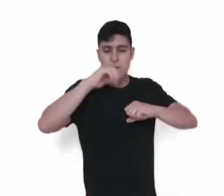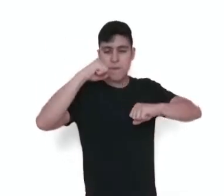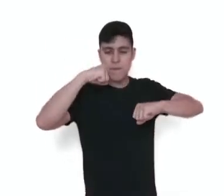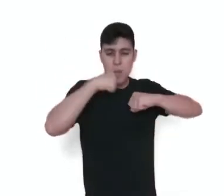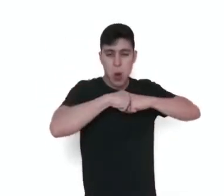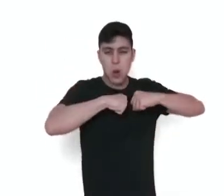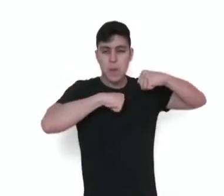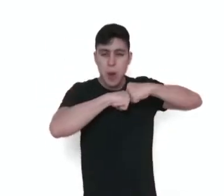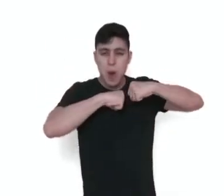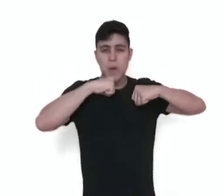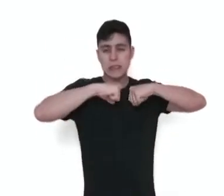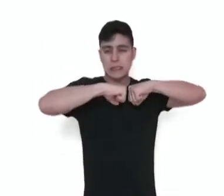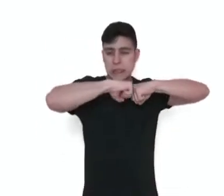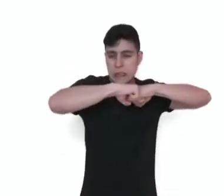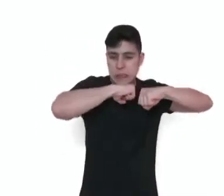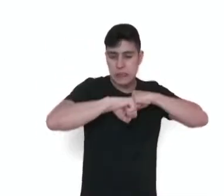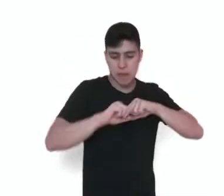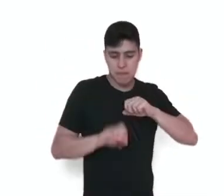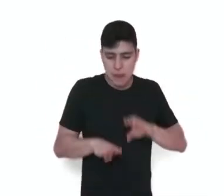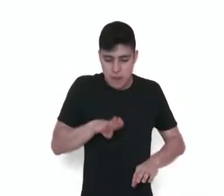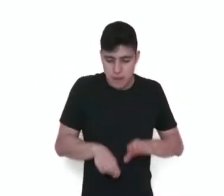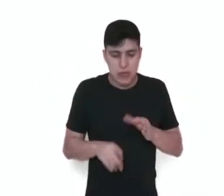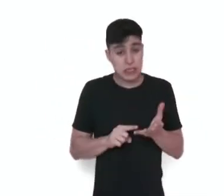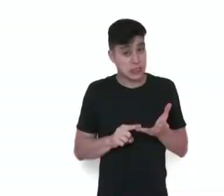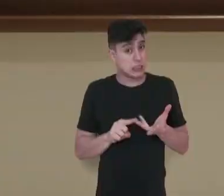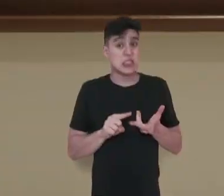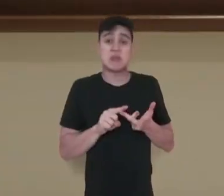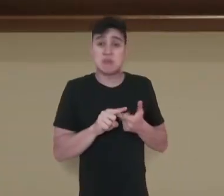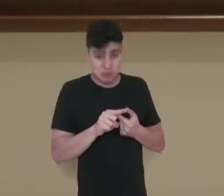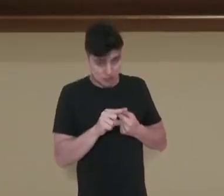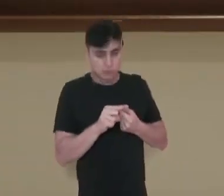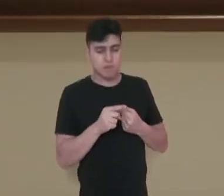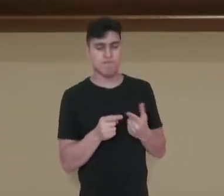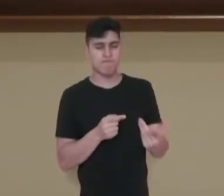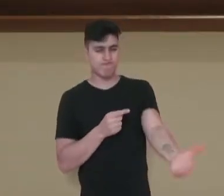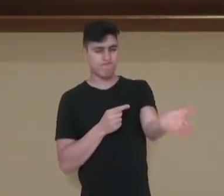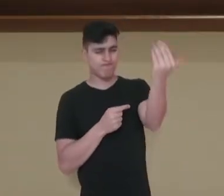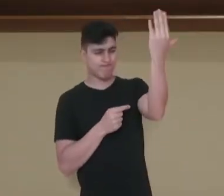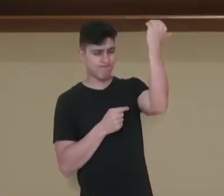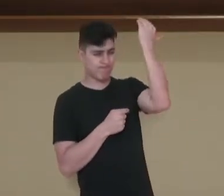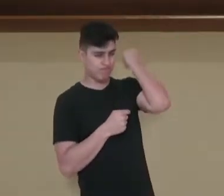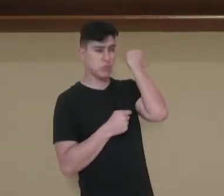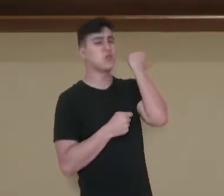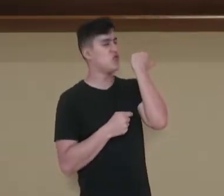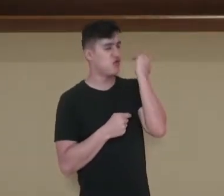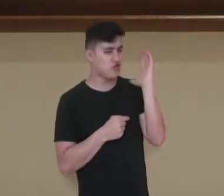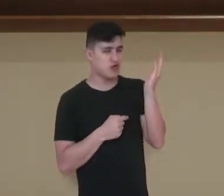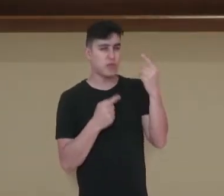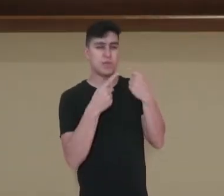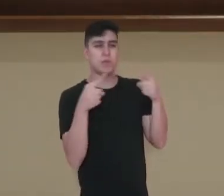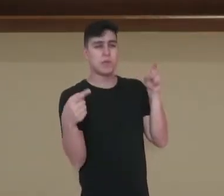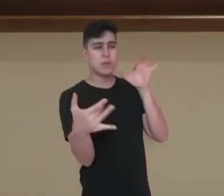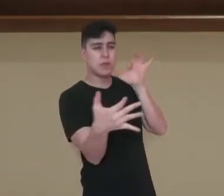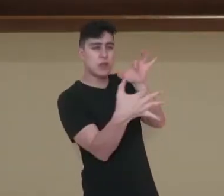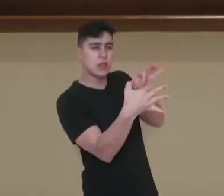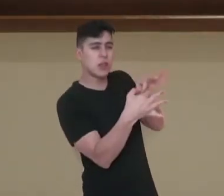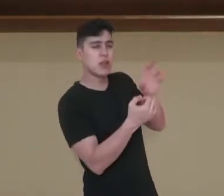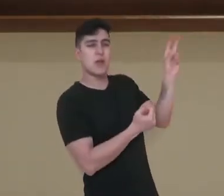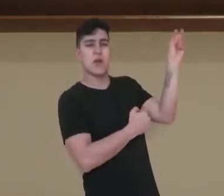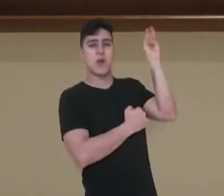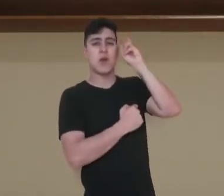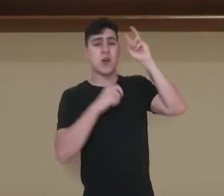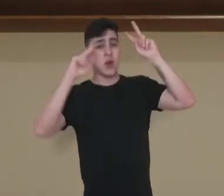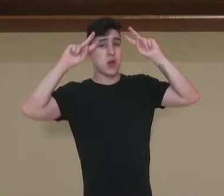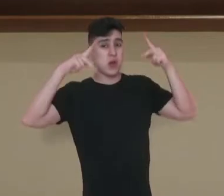sacudir, friccionar ou bater de matéria. Já desde os tempos primitivos, a música estava presente na cultura do homem,